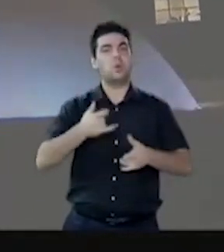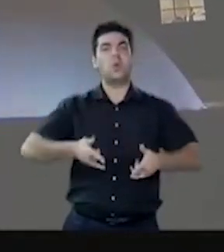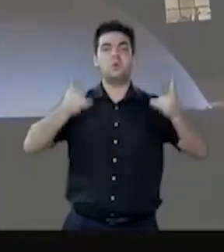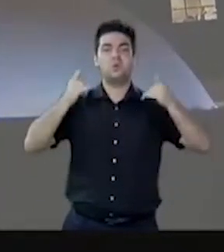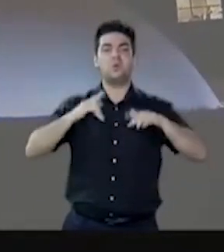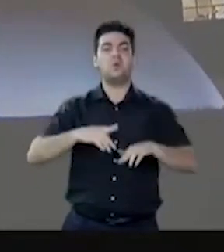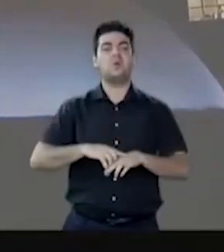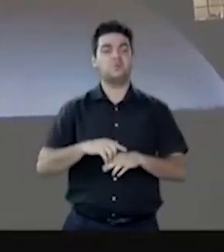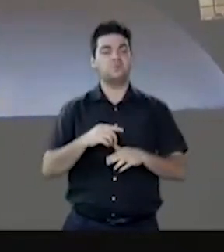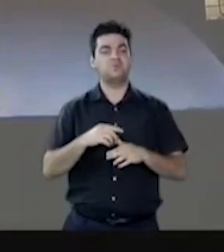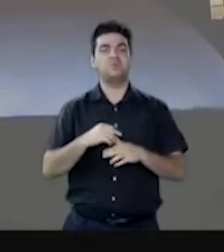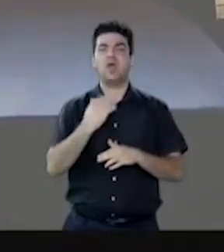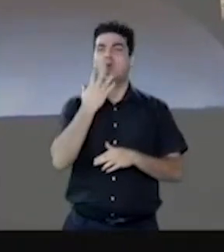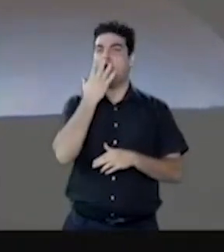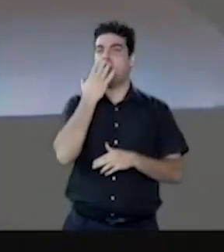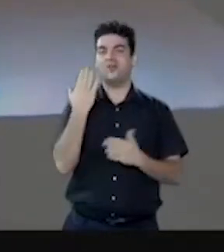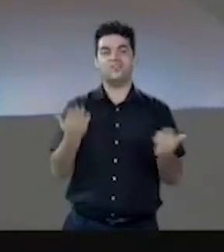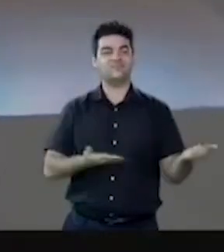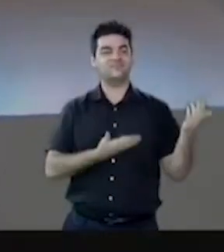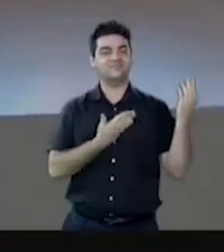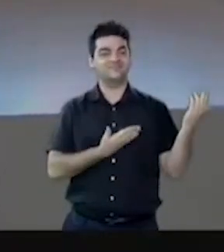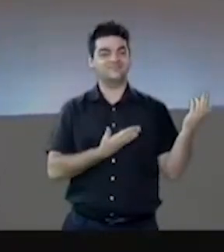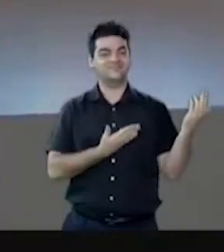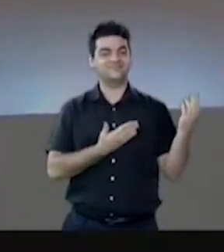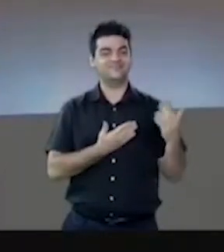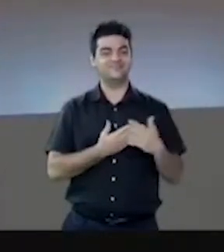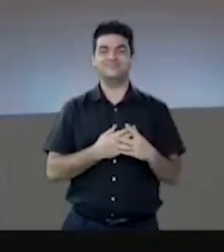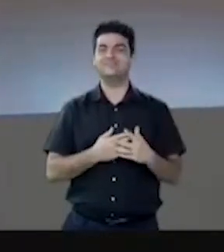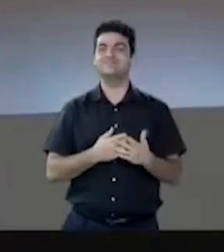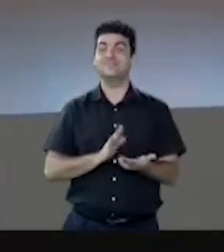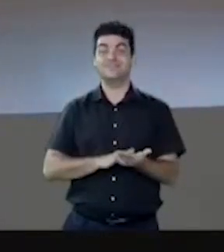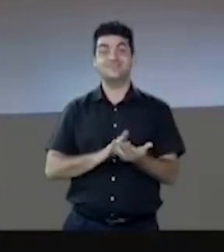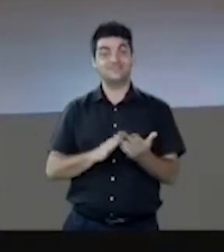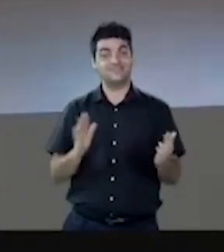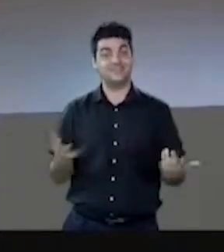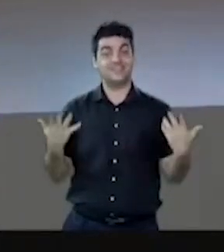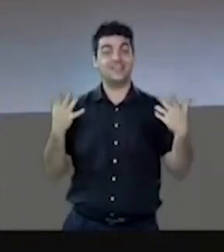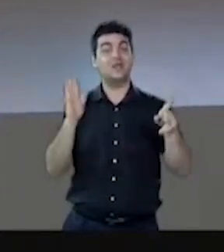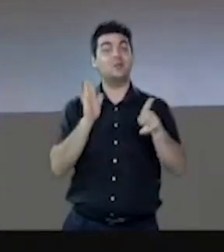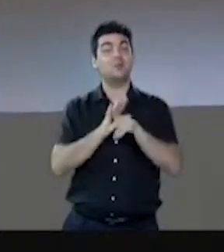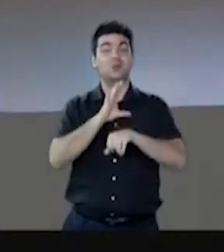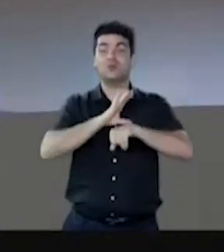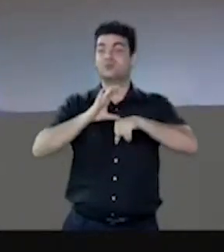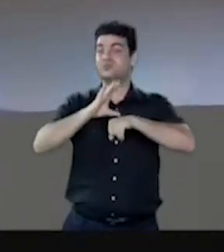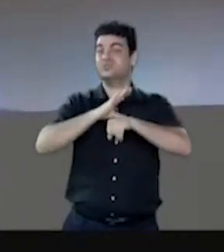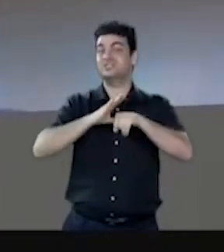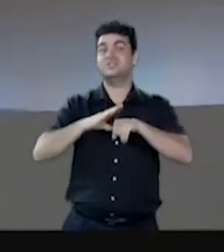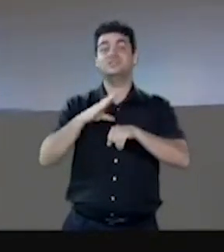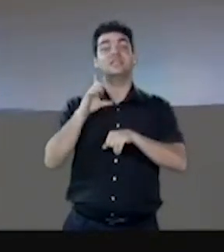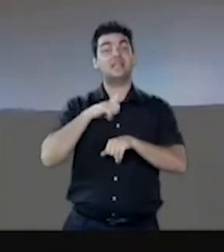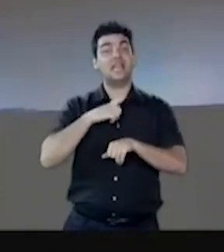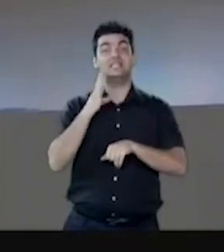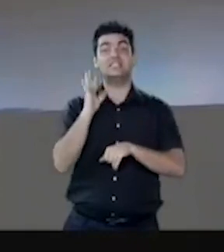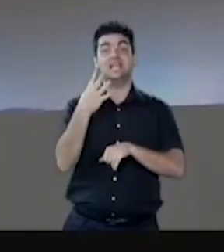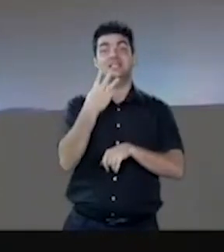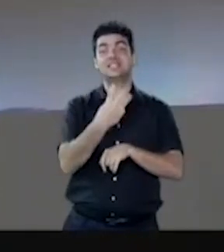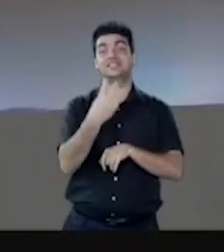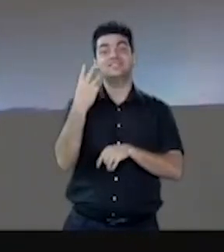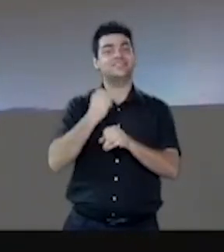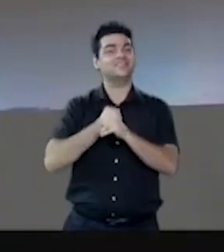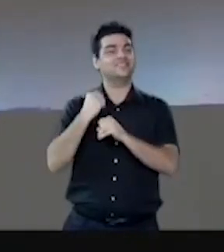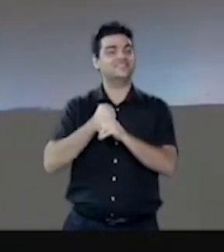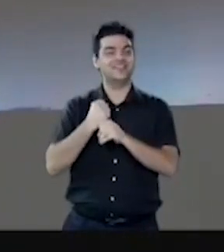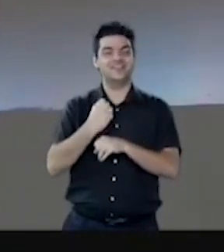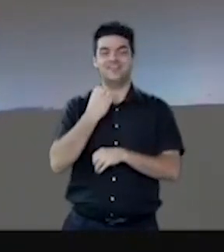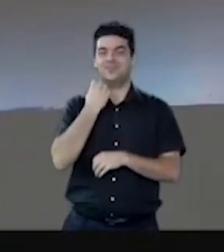Portanto, esta homenagem do Tribunal Superior Eleitoral presta a esses 33 anos da